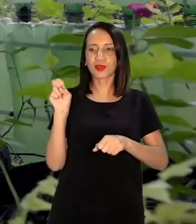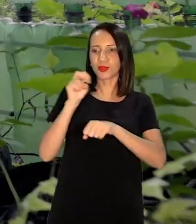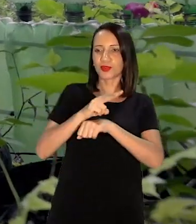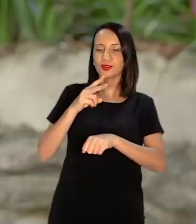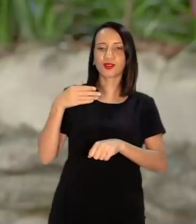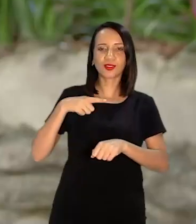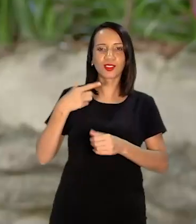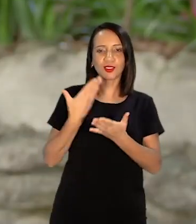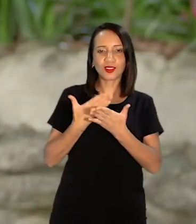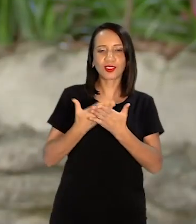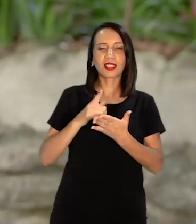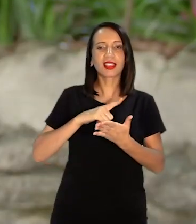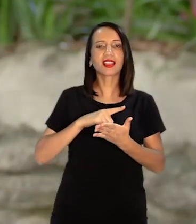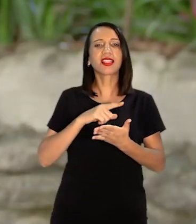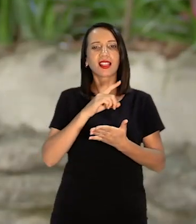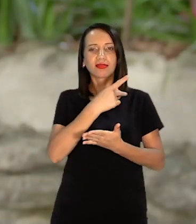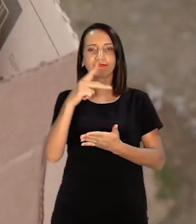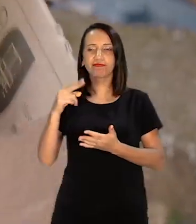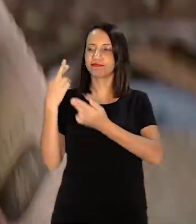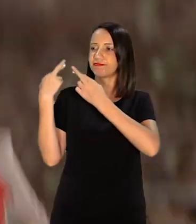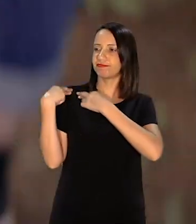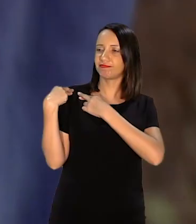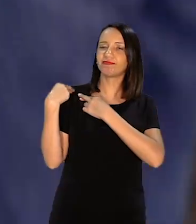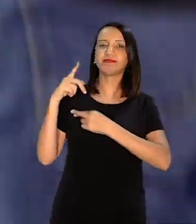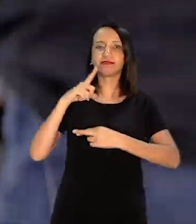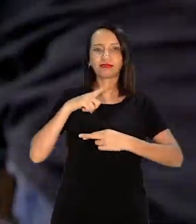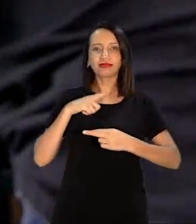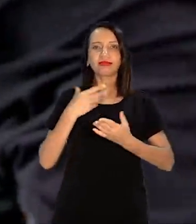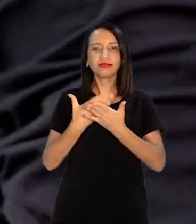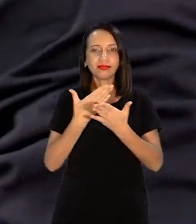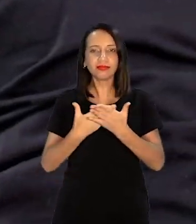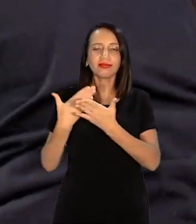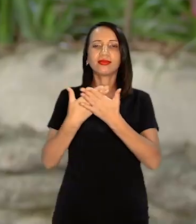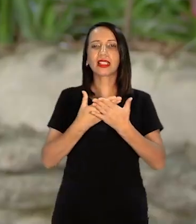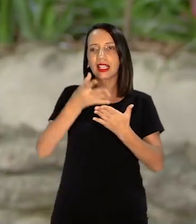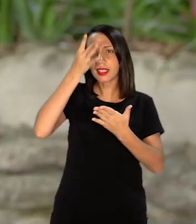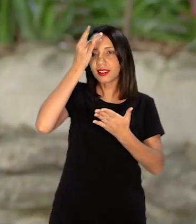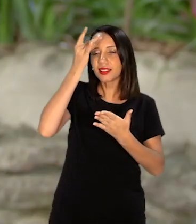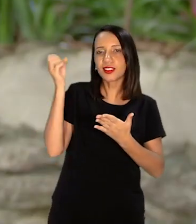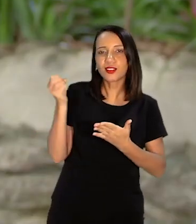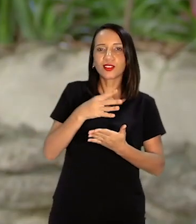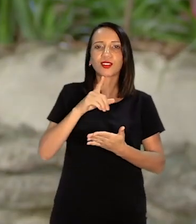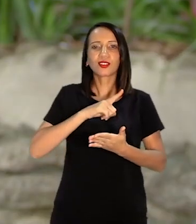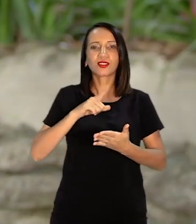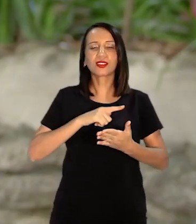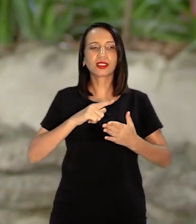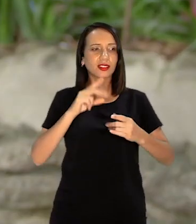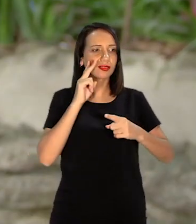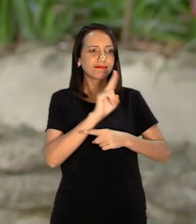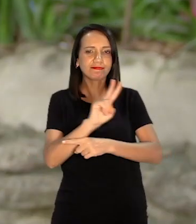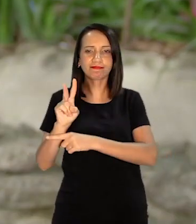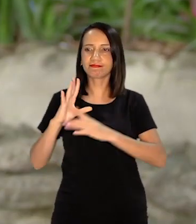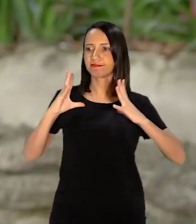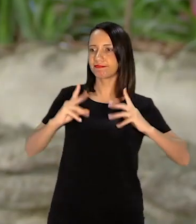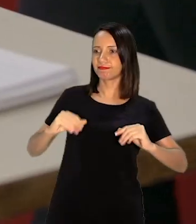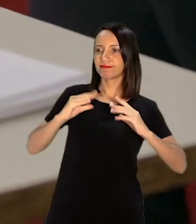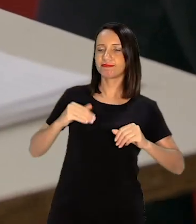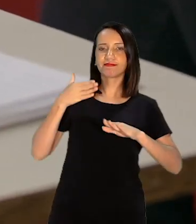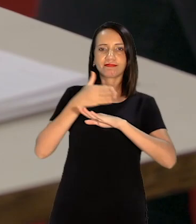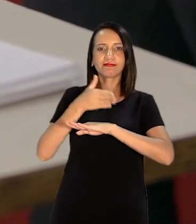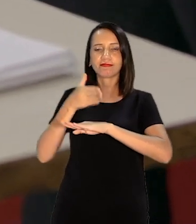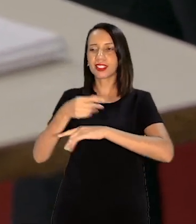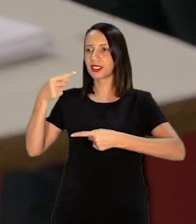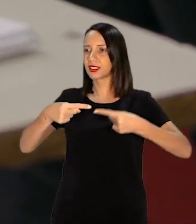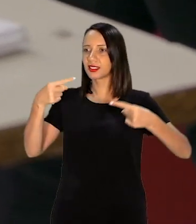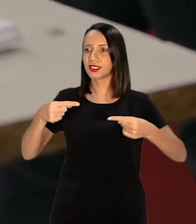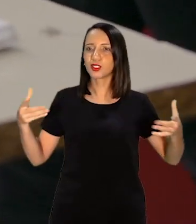estudar, mas você também tem suas responsabilidades. Você tem que fazer a reciclagem, você tem que zelar pela limpeza, você tem que participar de debates,